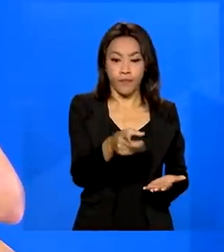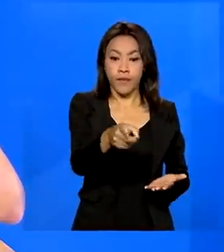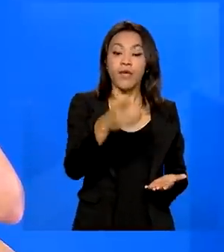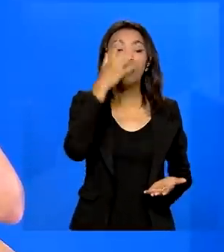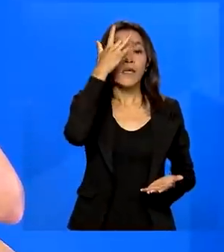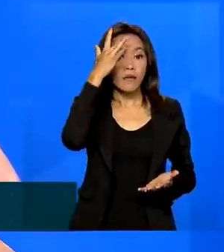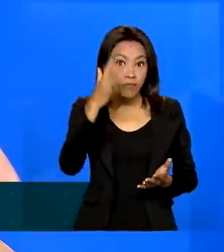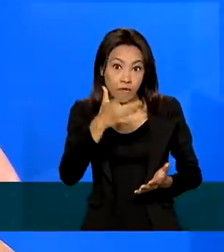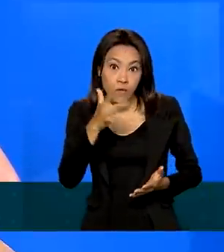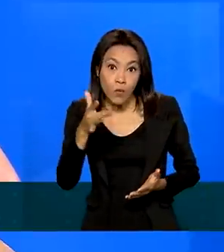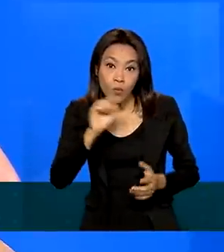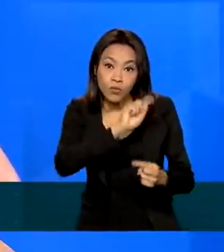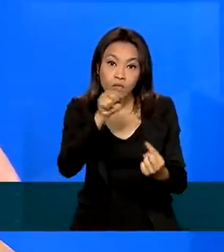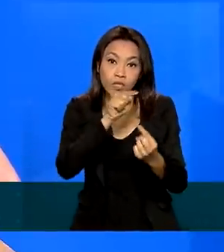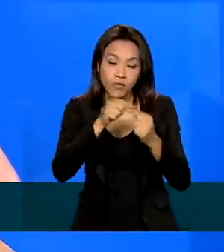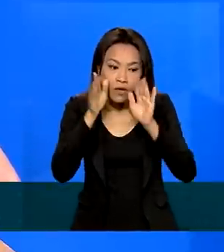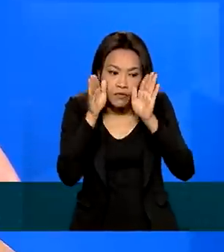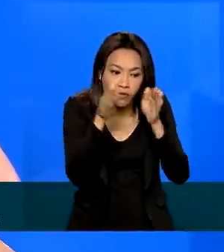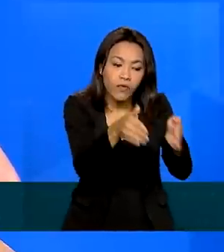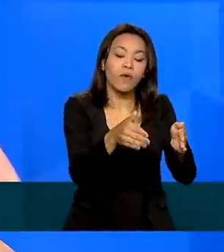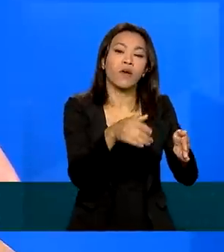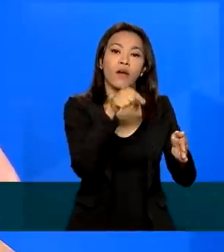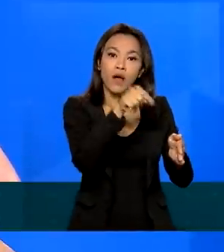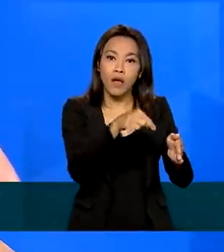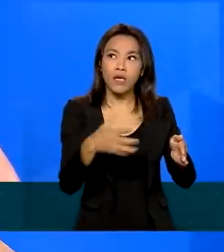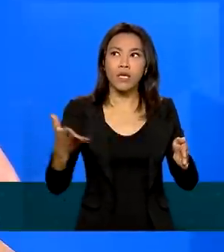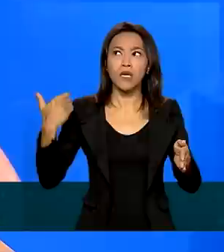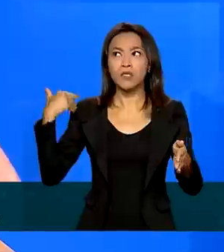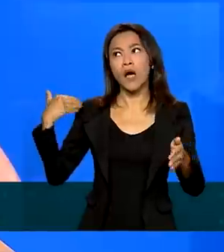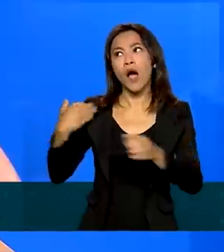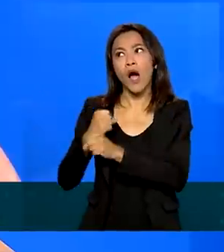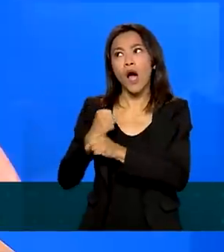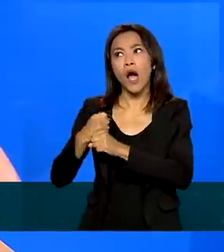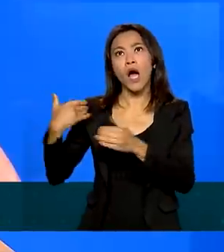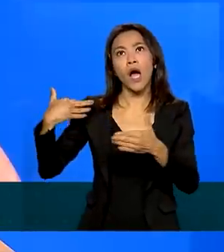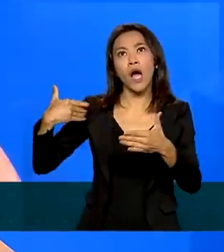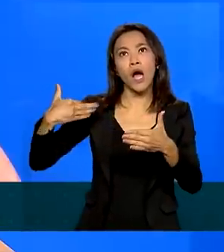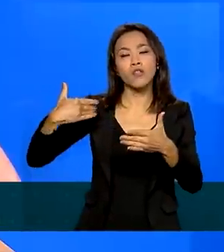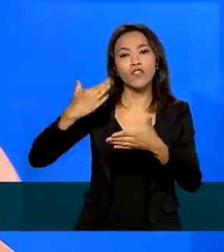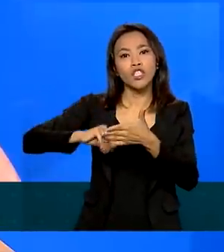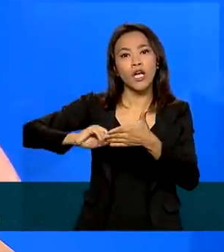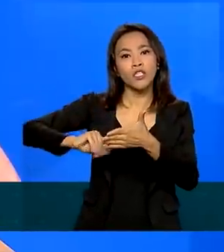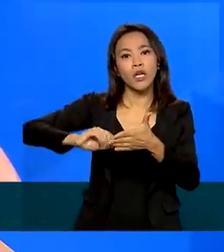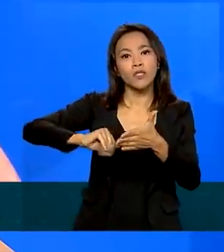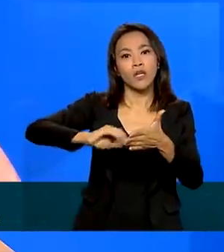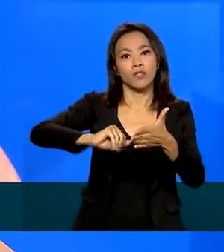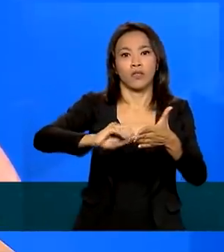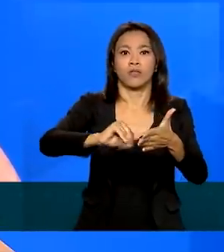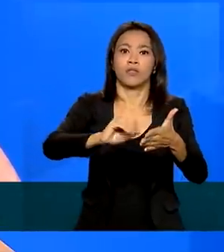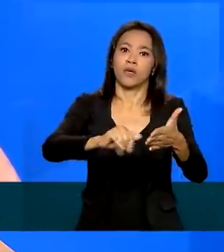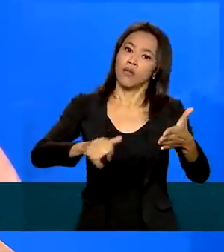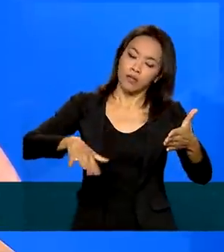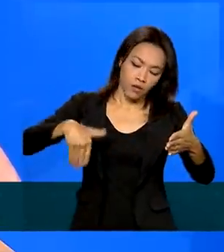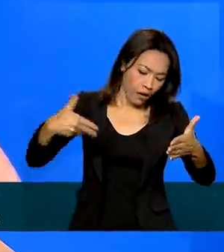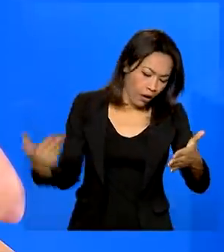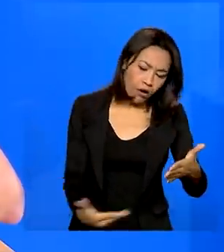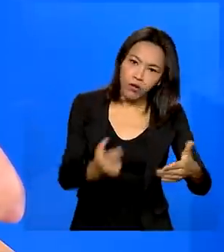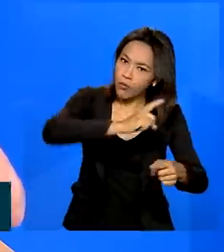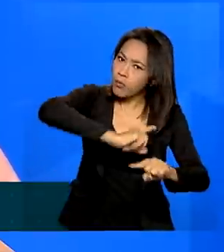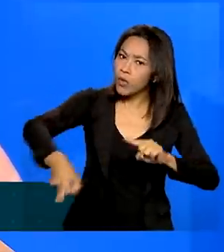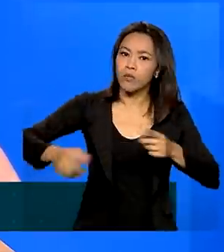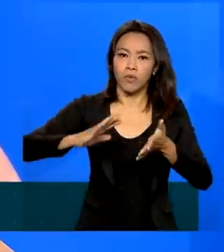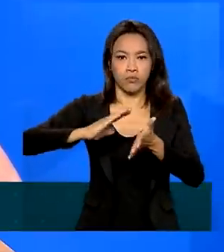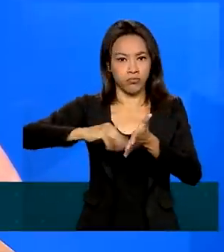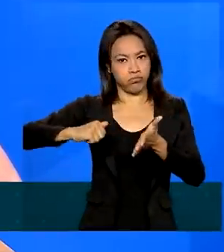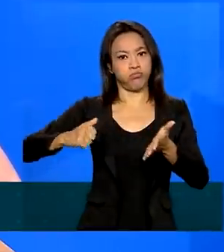ser o centro de atenção da política. Isso foi desvirtuado ao longo dos anos. E aí, com a proibição do deságio do rebate, como ele